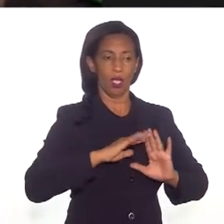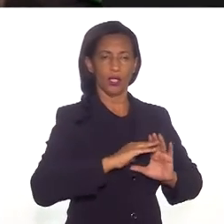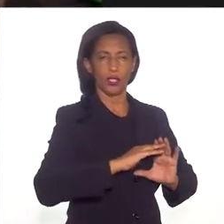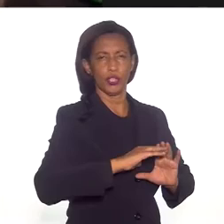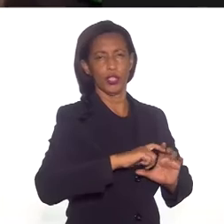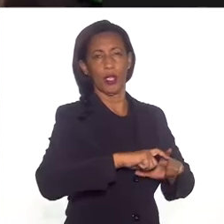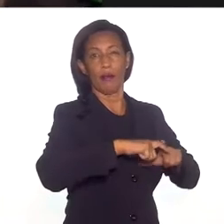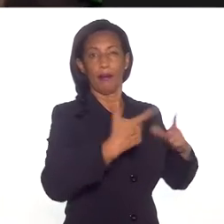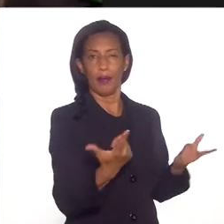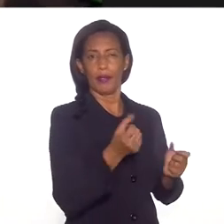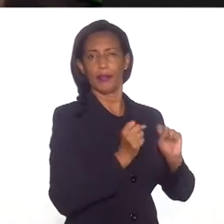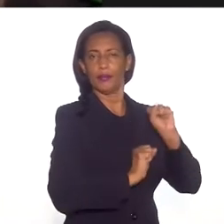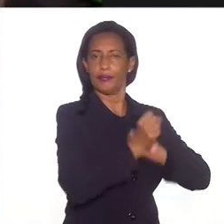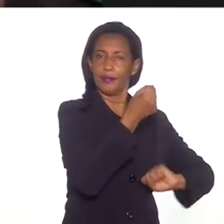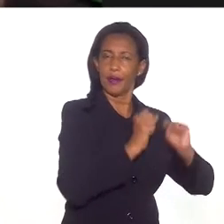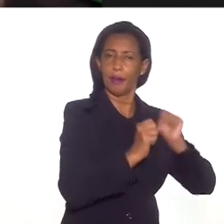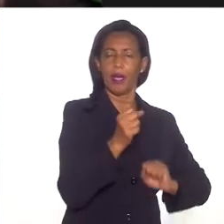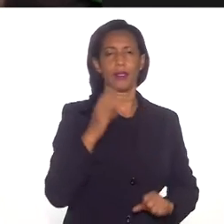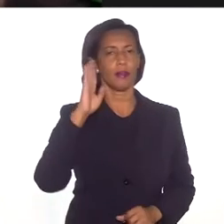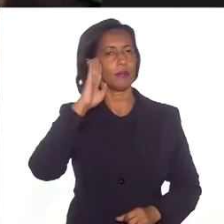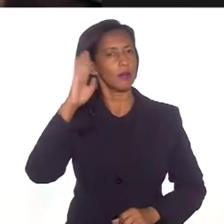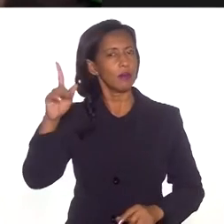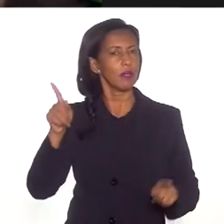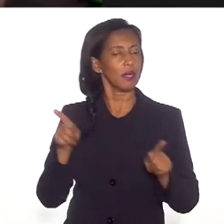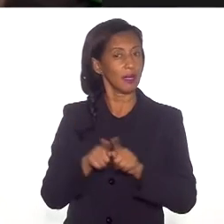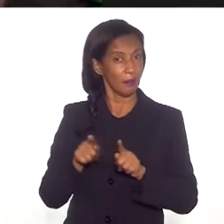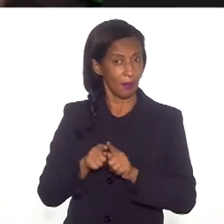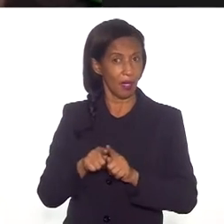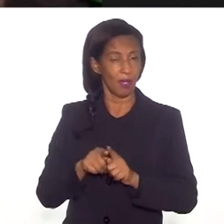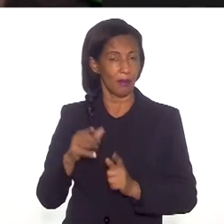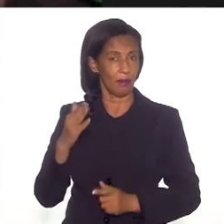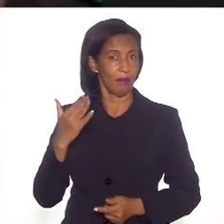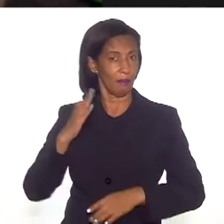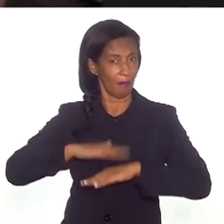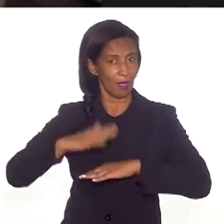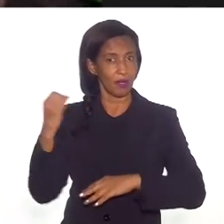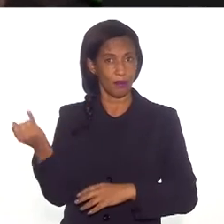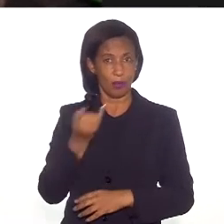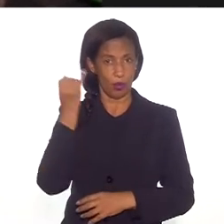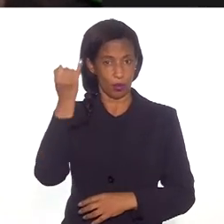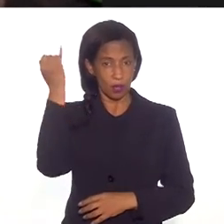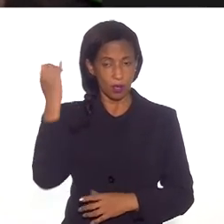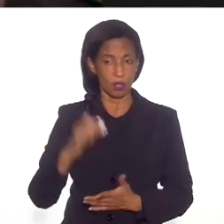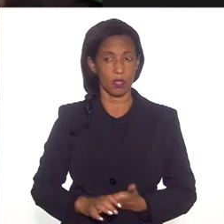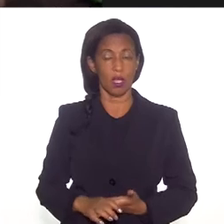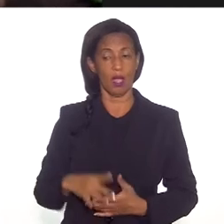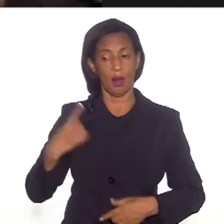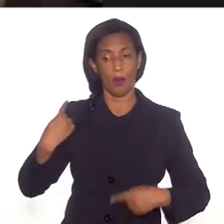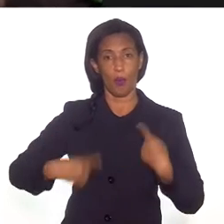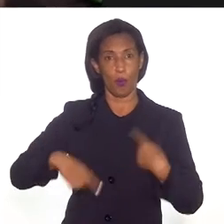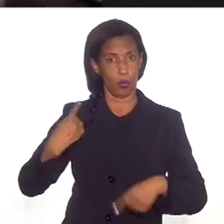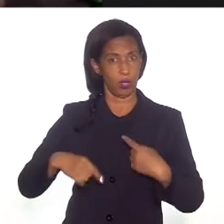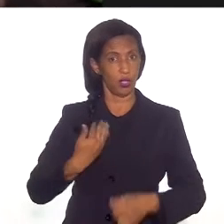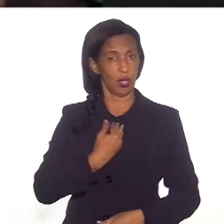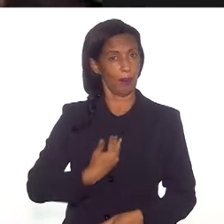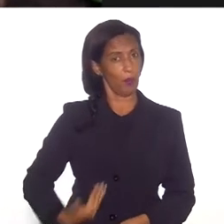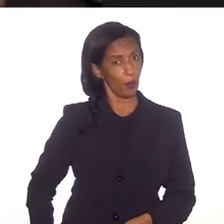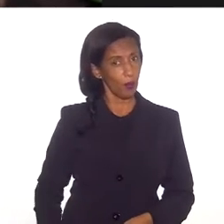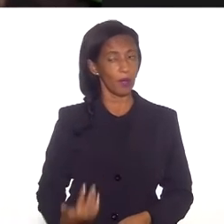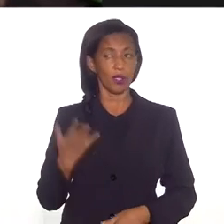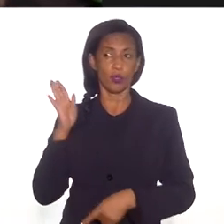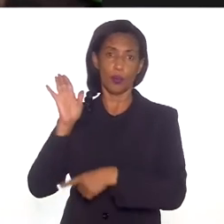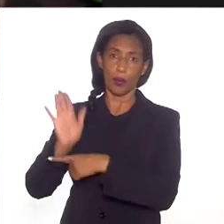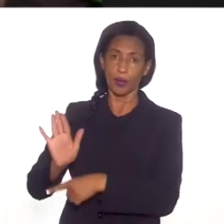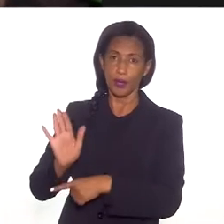laboratórios. E também, e principalmente, o era mais importante, era influenciar políticas públicas